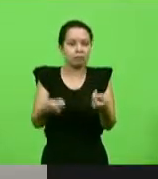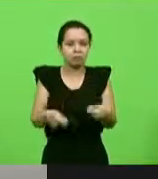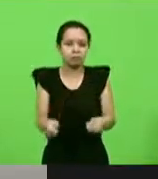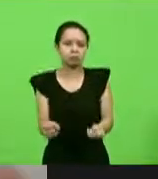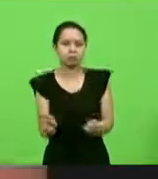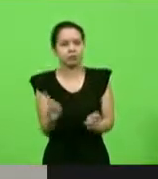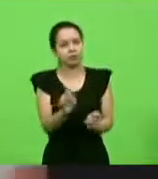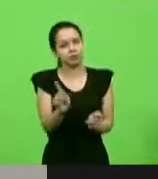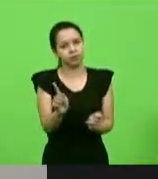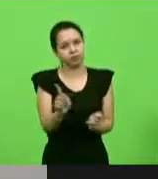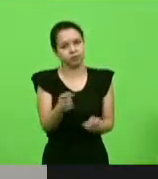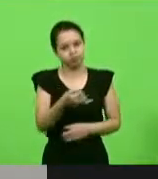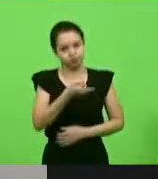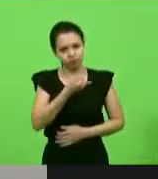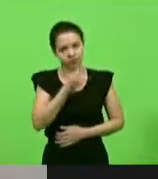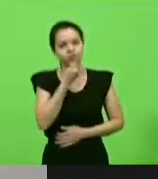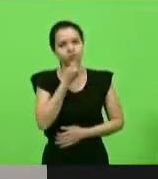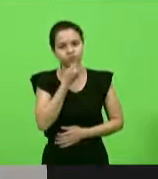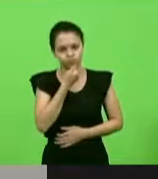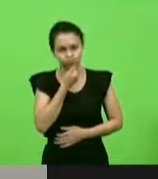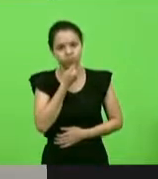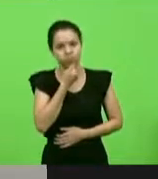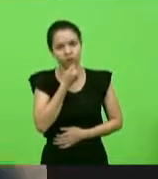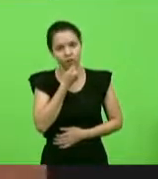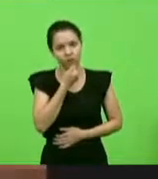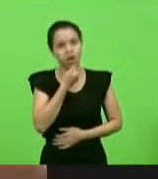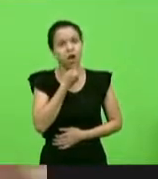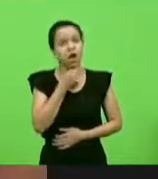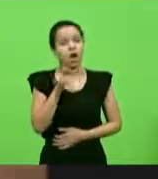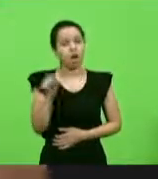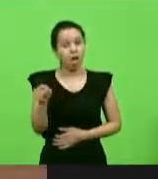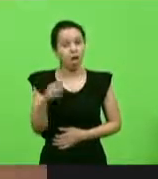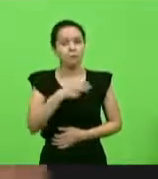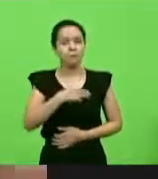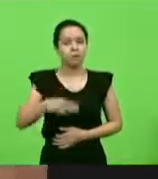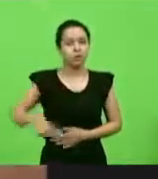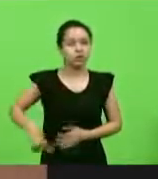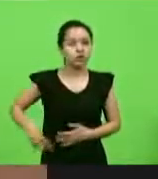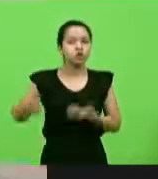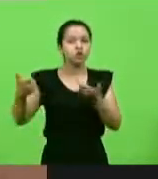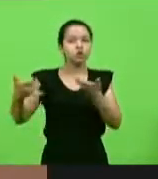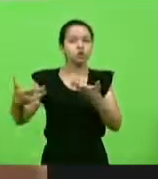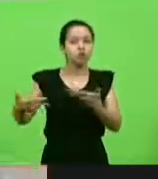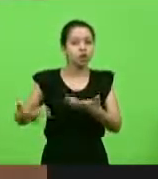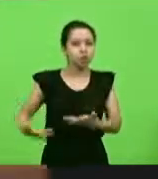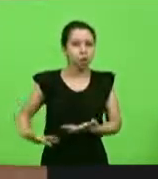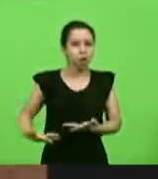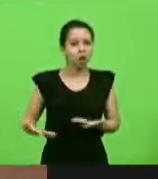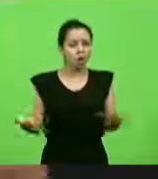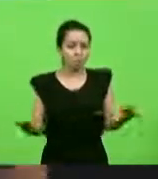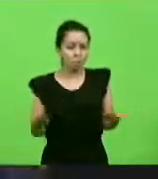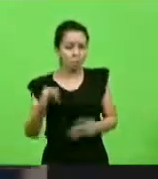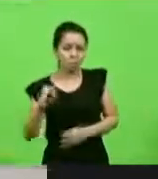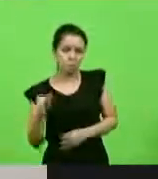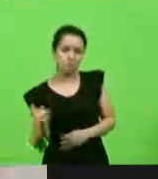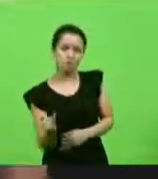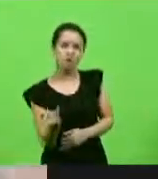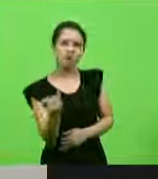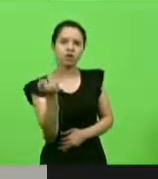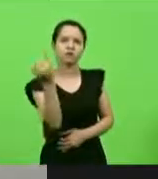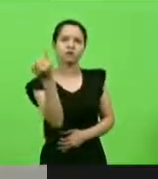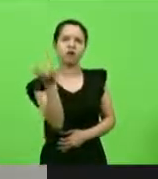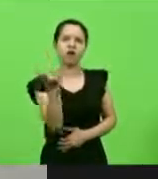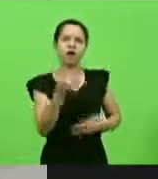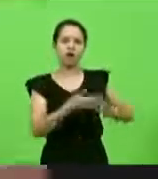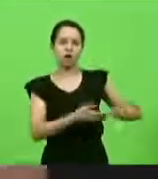Infelizmente, é assim que se trata. Como dizia o ministro, vamos aproveitar esse momento para passar a boiada.